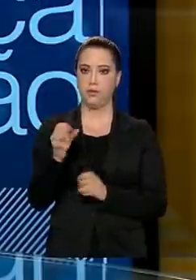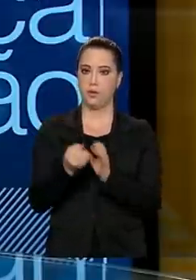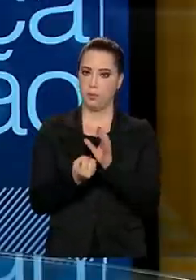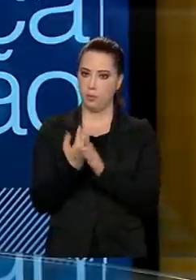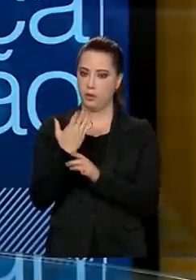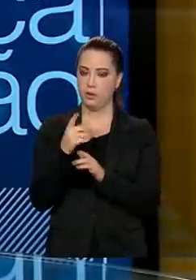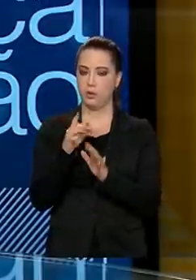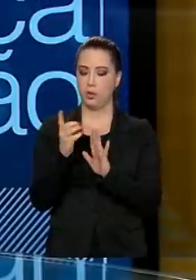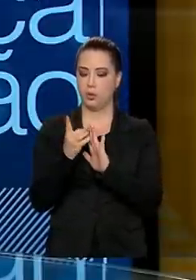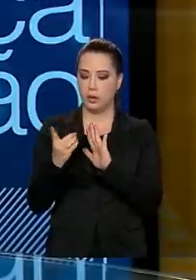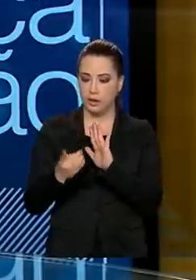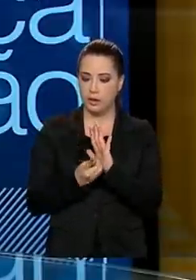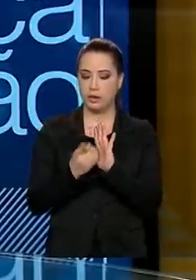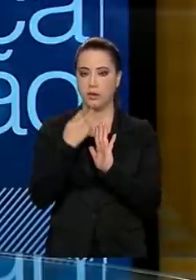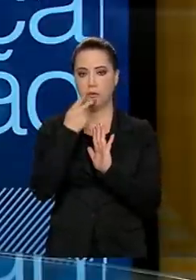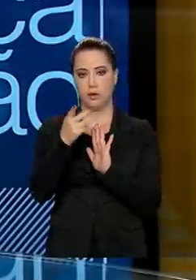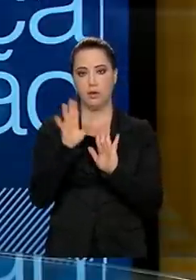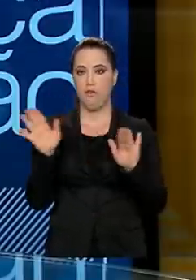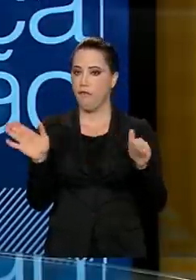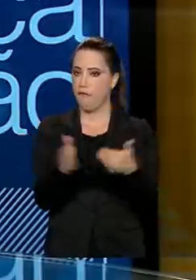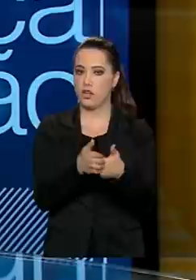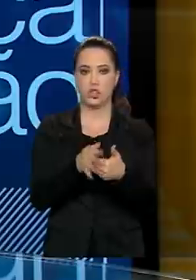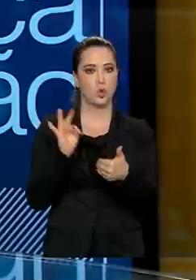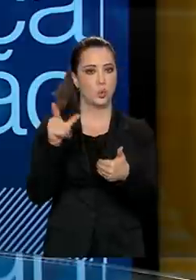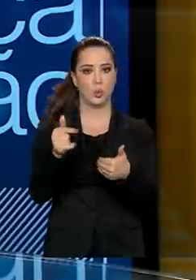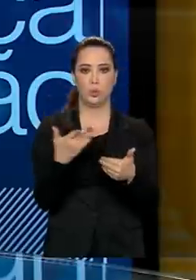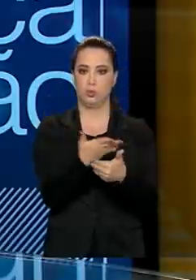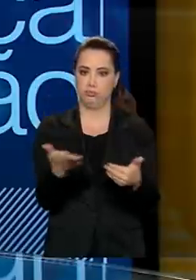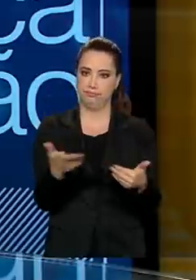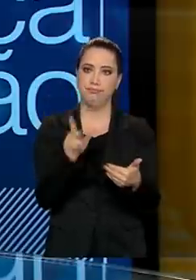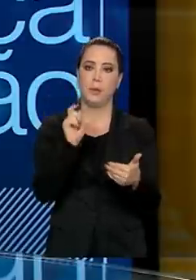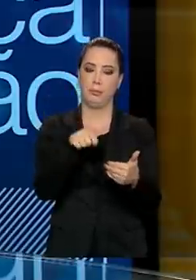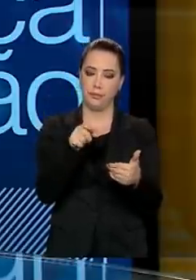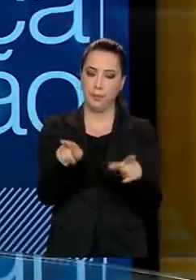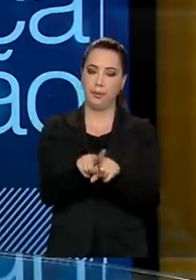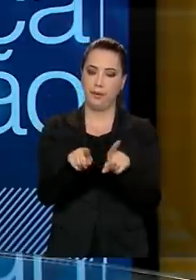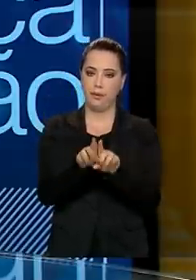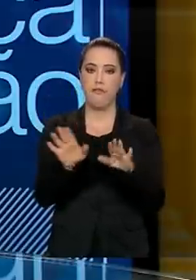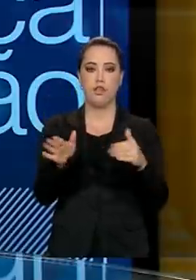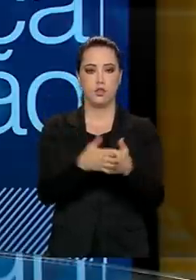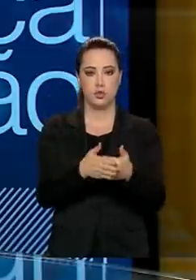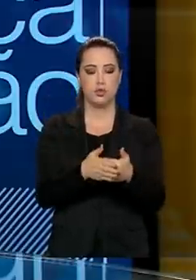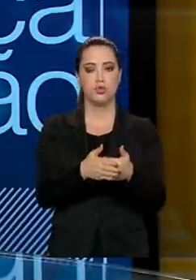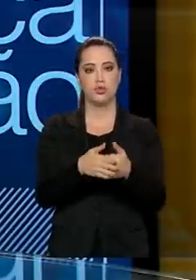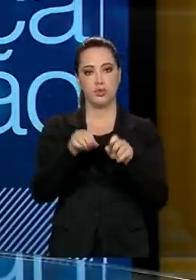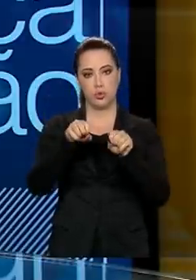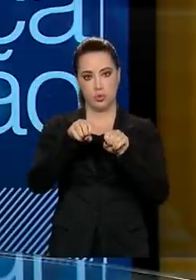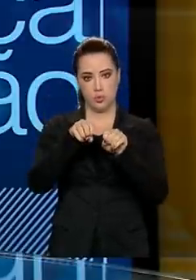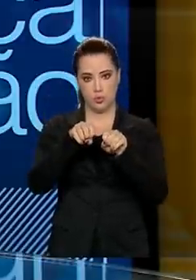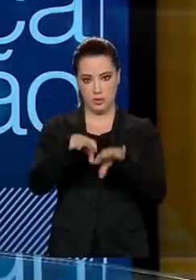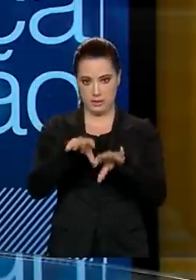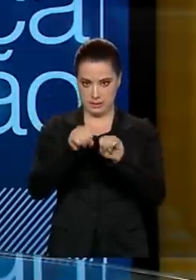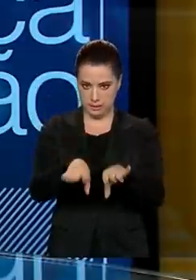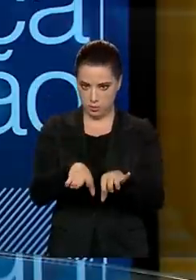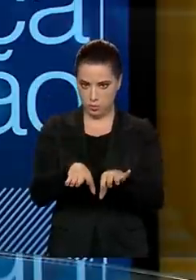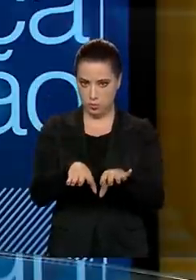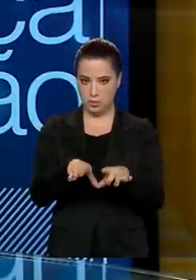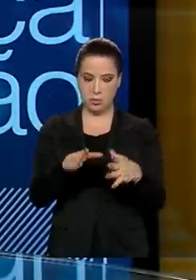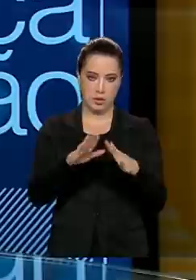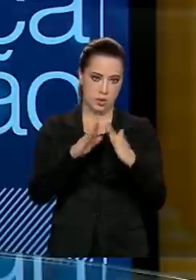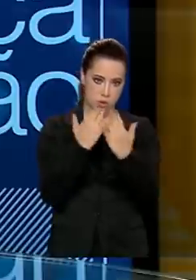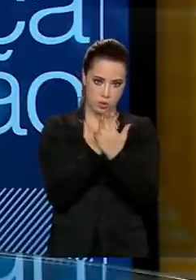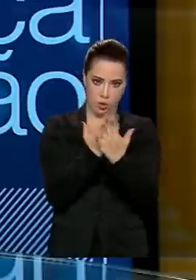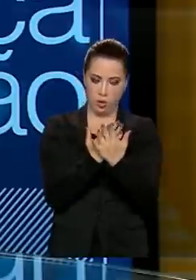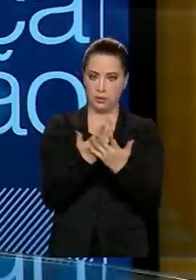sendo fechados, dentre eles estabelecimentos de ensino. E eu me recordo que uma quinta ou sexta-feira, UNB, ela suspendeu